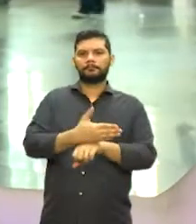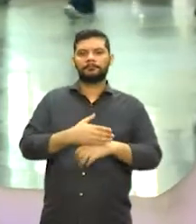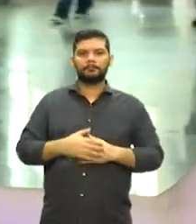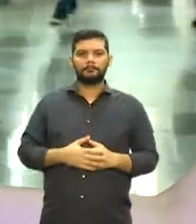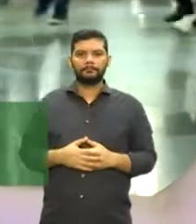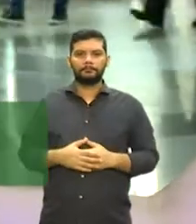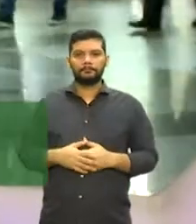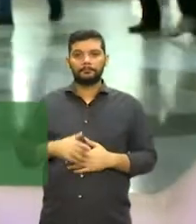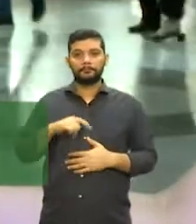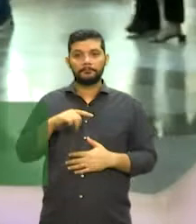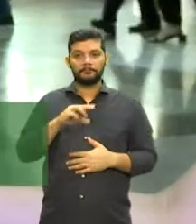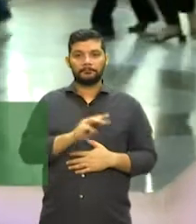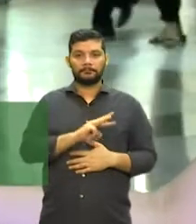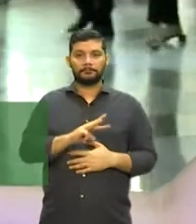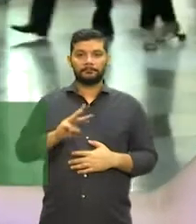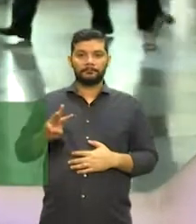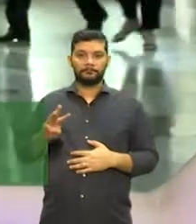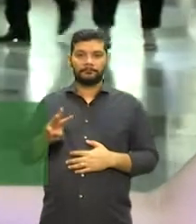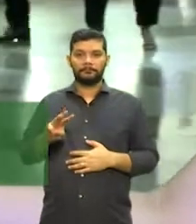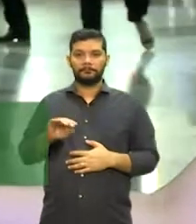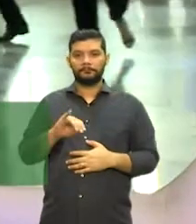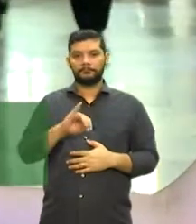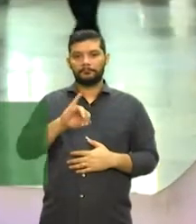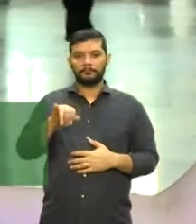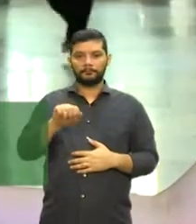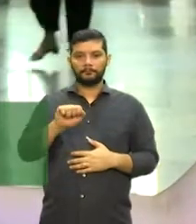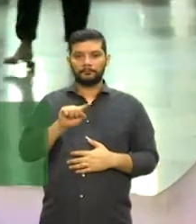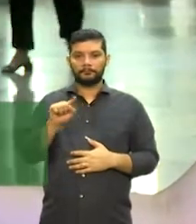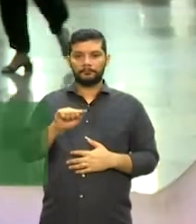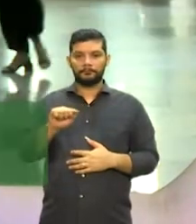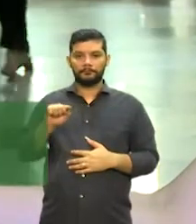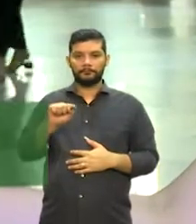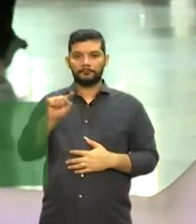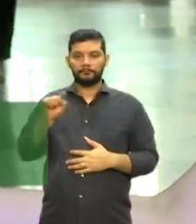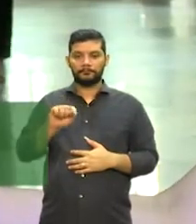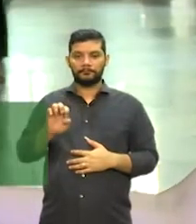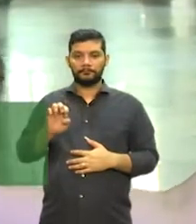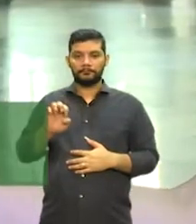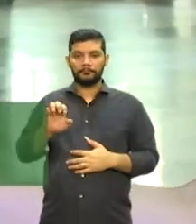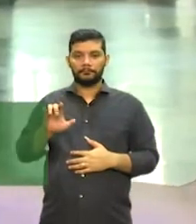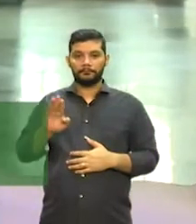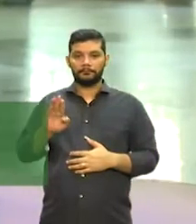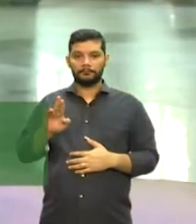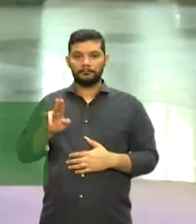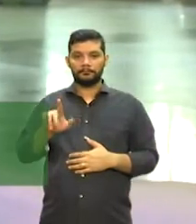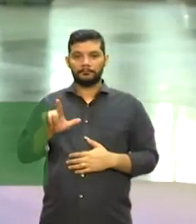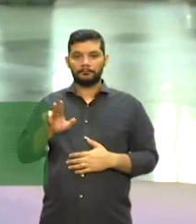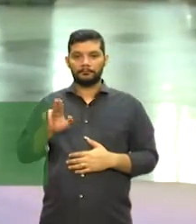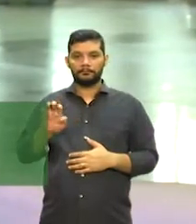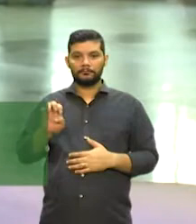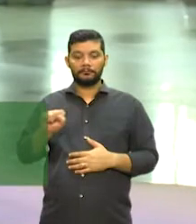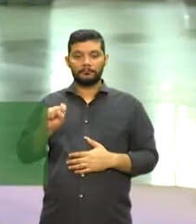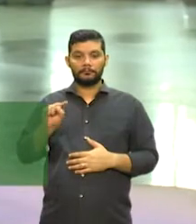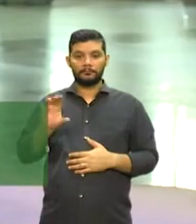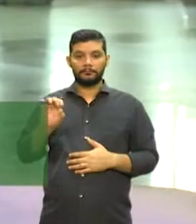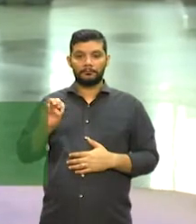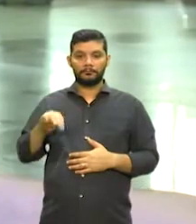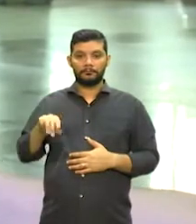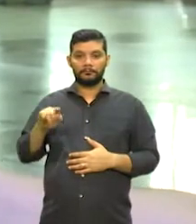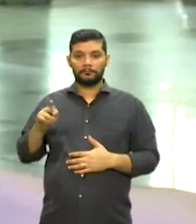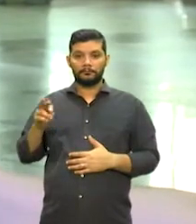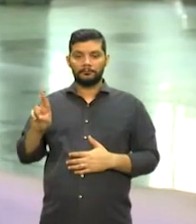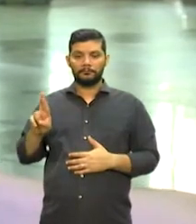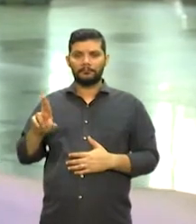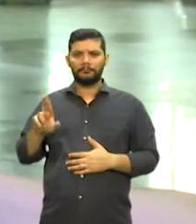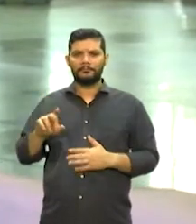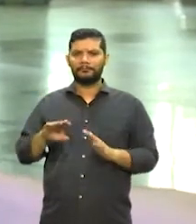site jazzblues.com.br, lá você tem toda a programação, você tem os